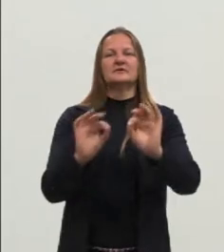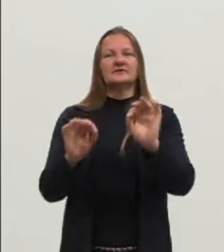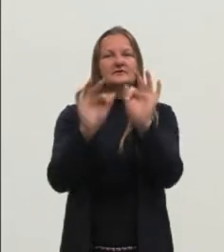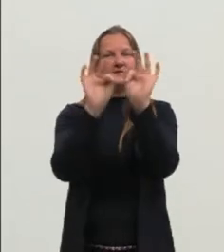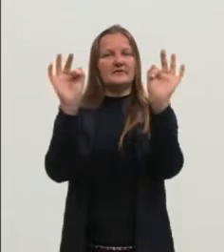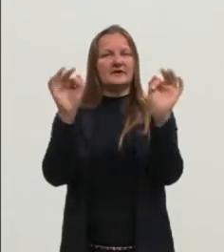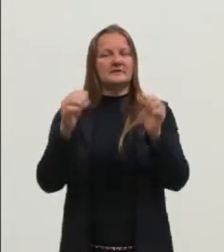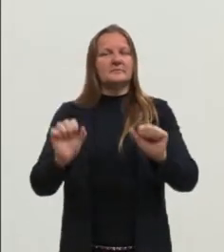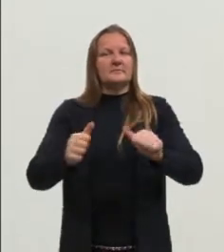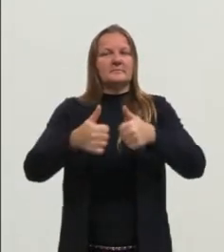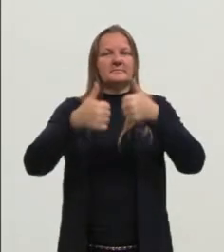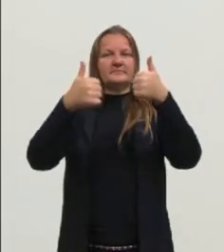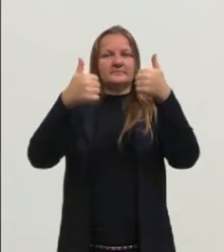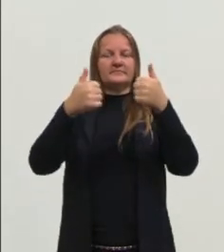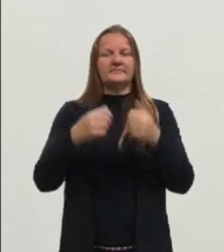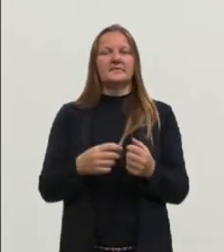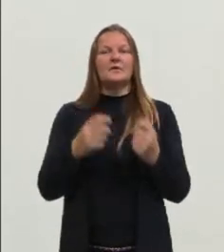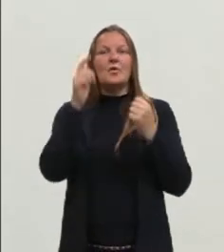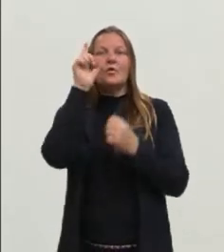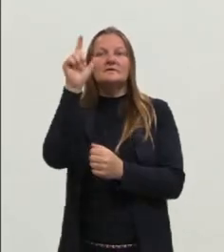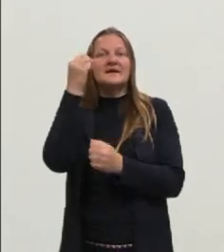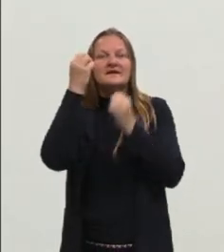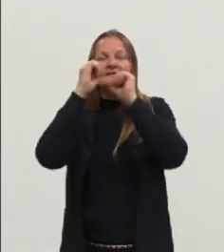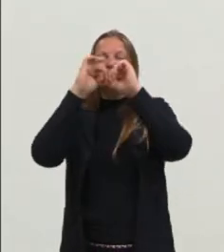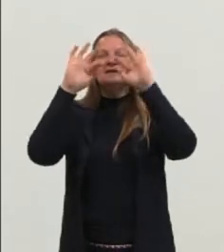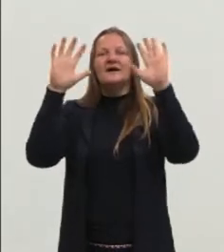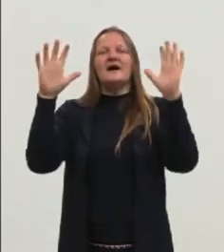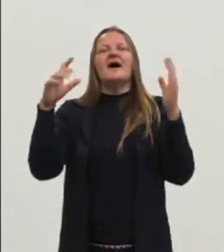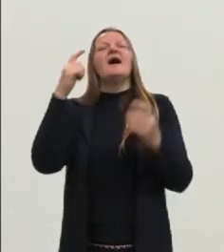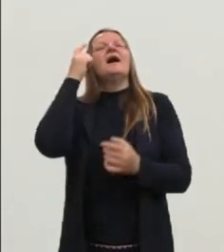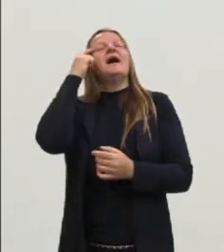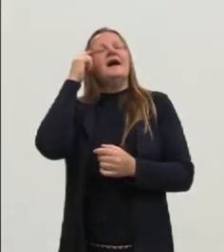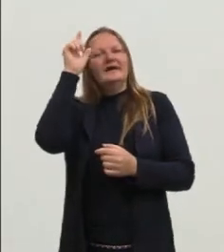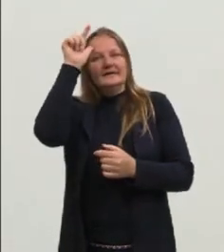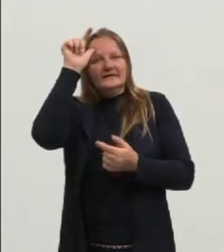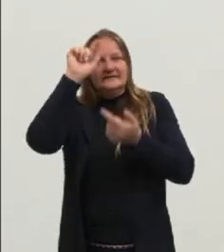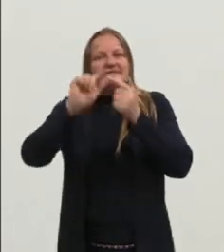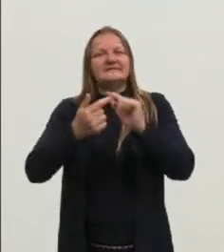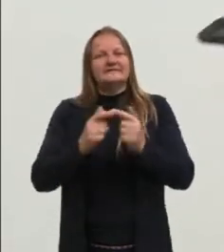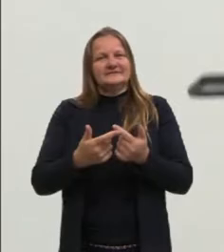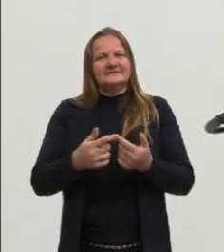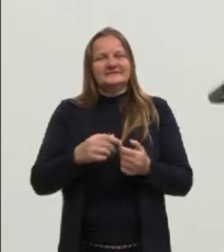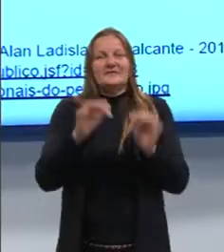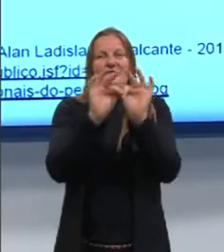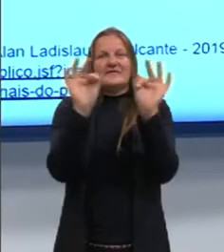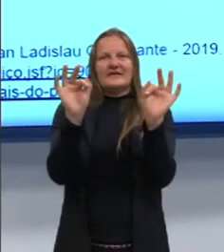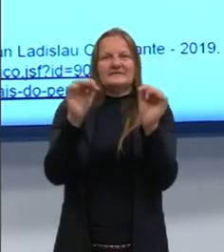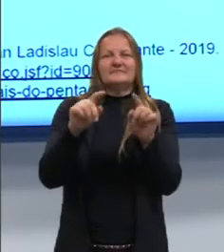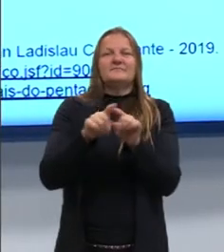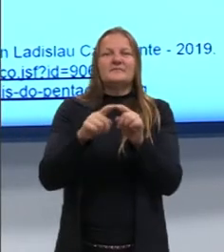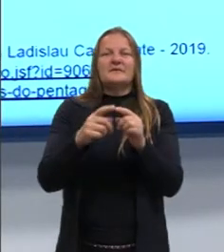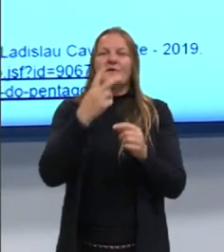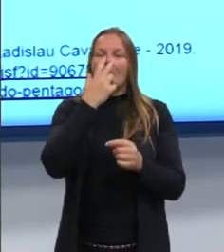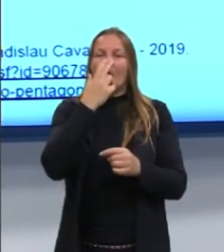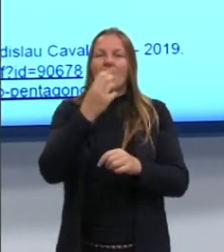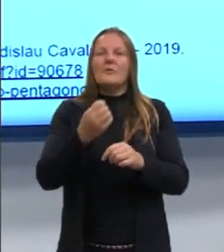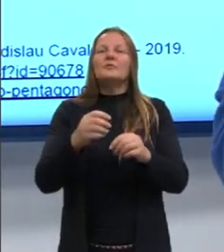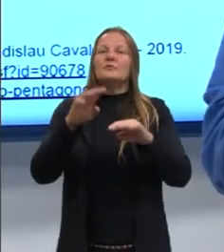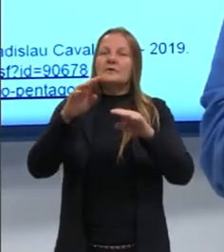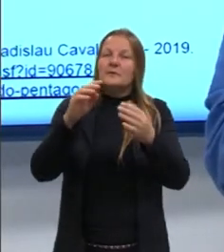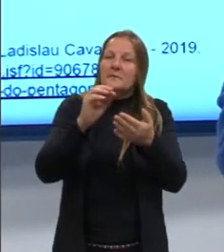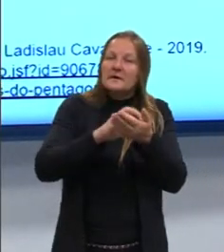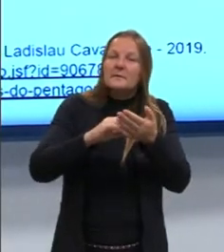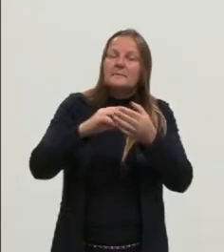muito melhor e a gente consegue entender muito melhor a lógica daquela frase. Assim como lá nas equações matemáticas,